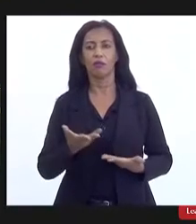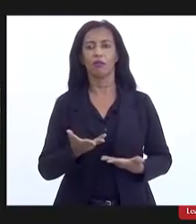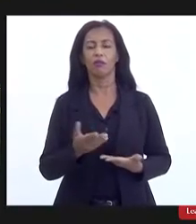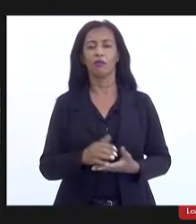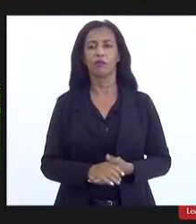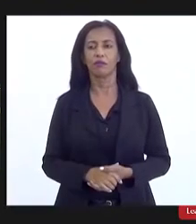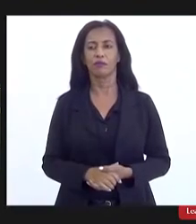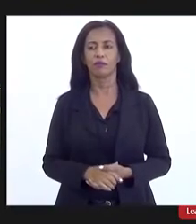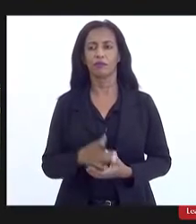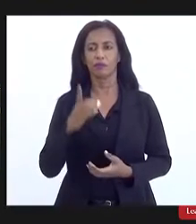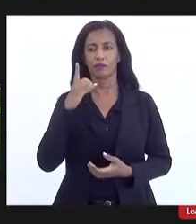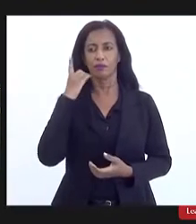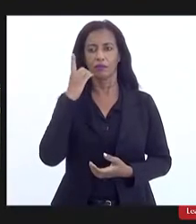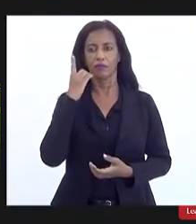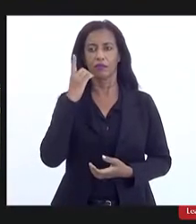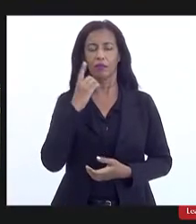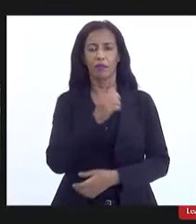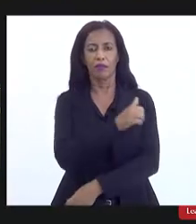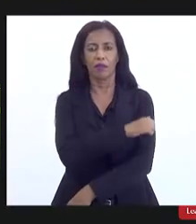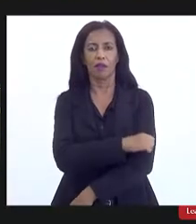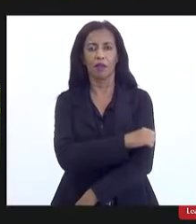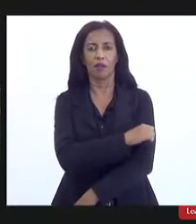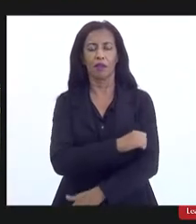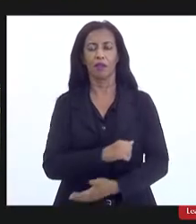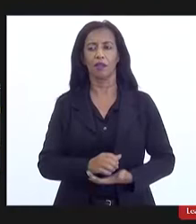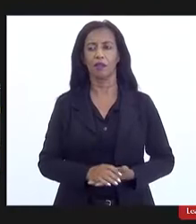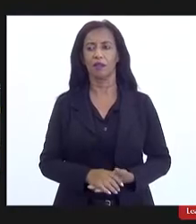palavra à deputada enfermeira Rejane.